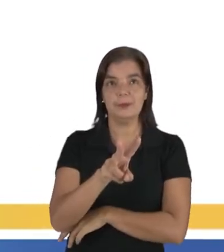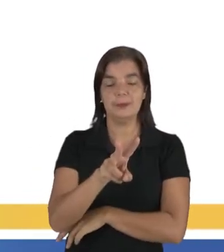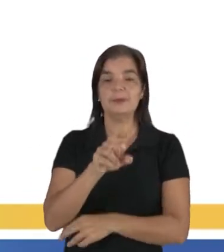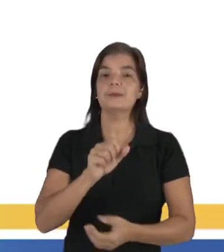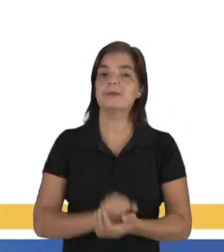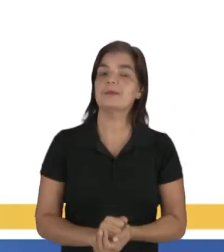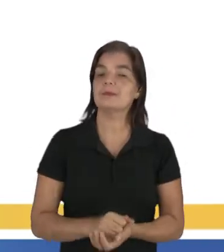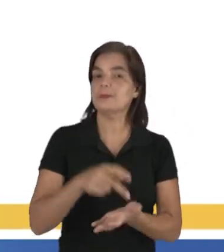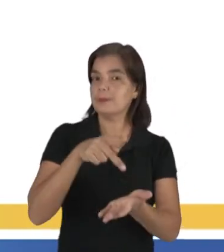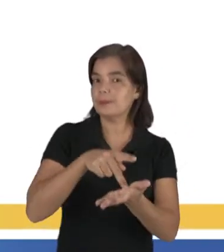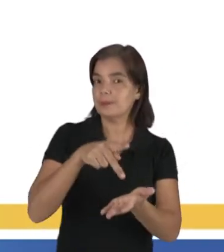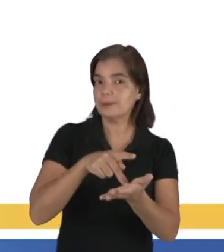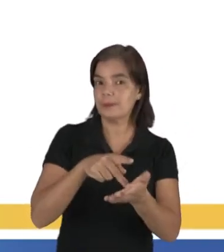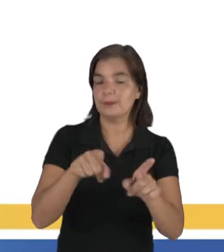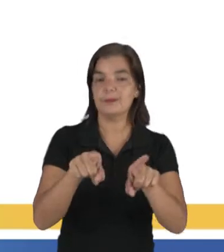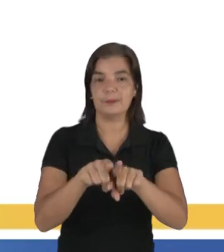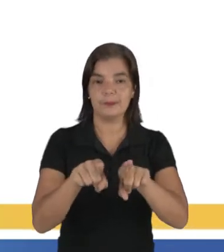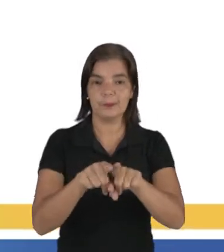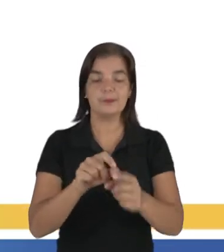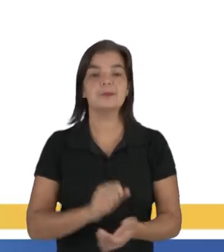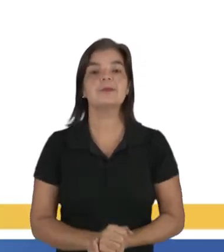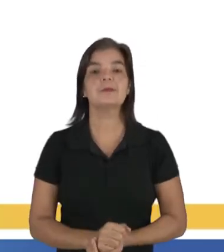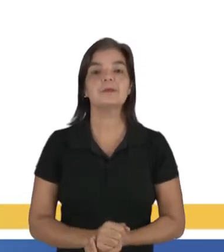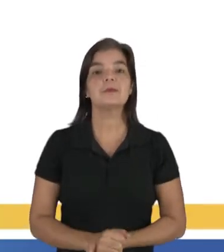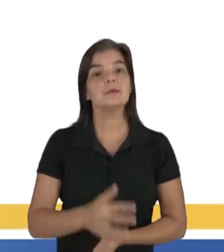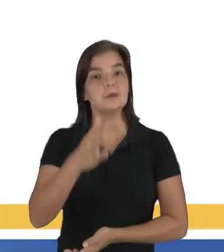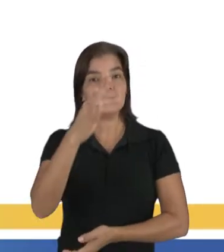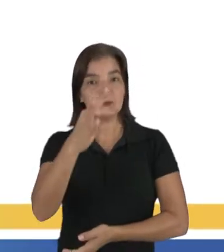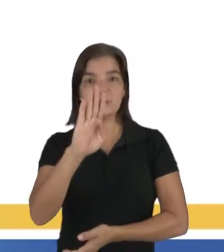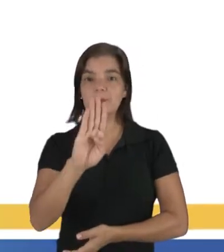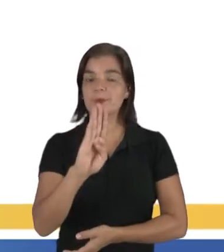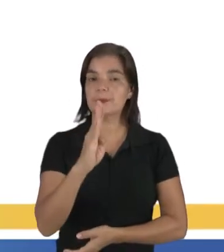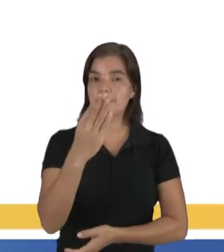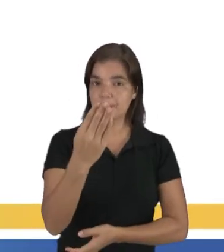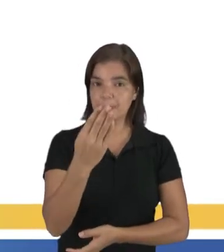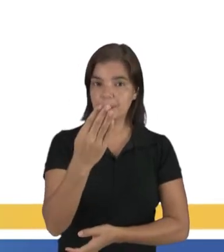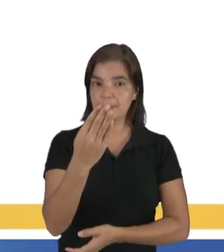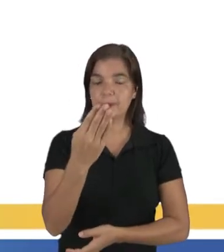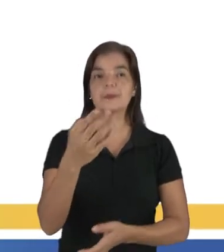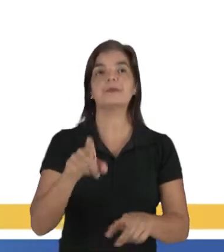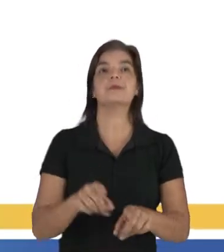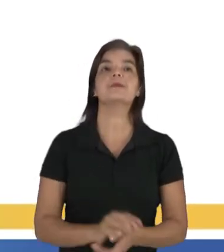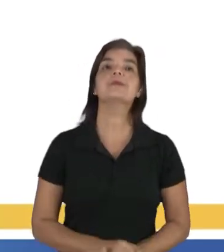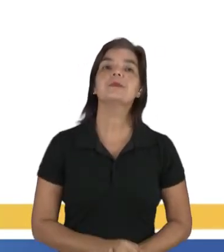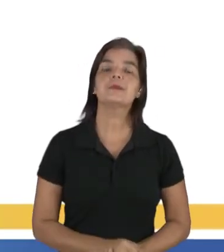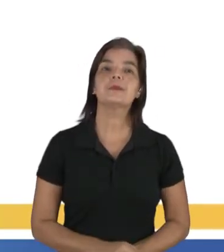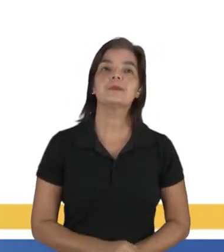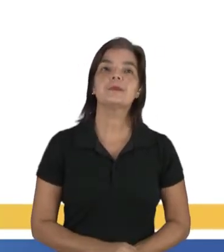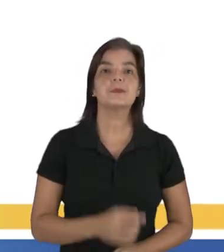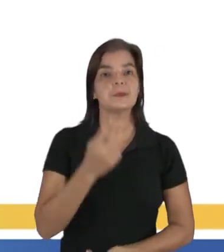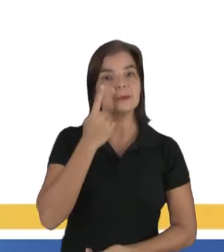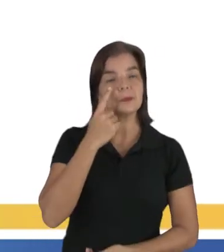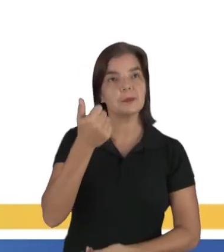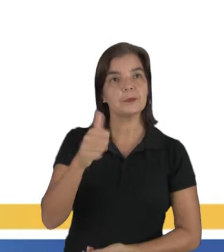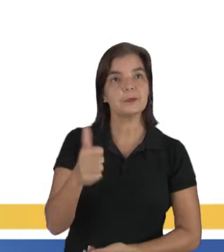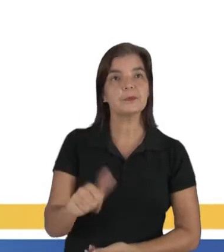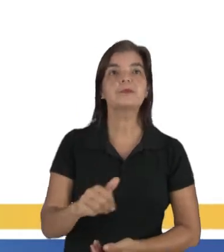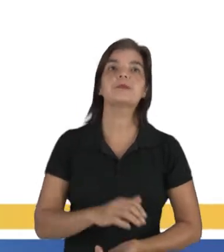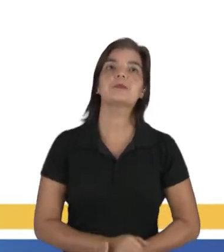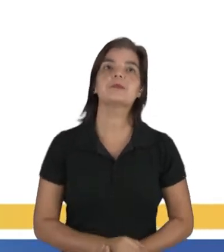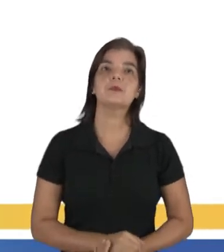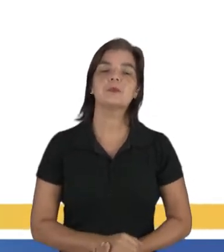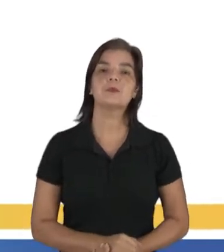verdadeiro para as sentenças verdadeiras e F para as sentenças falsas. Analisemos.